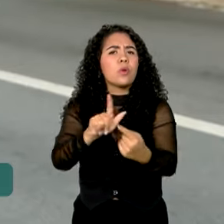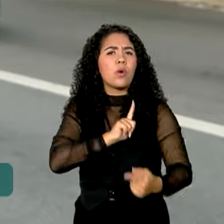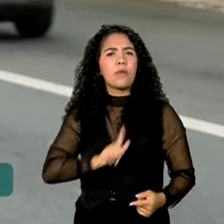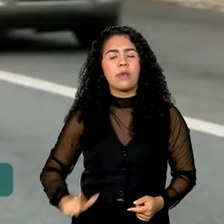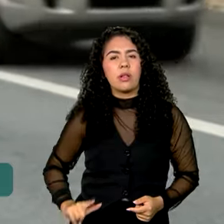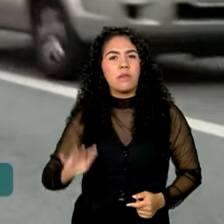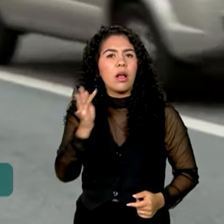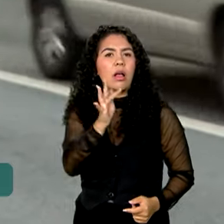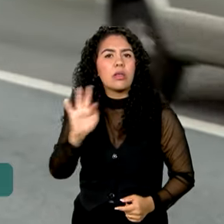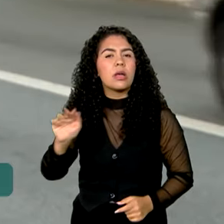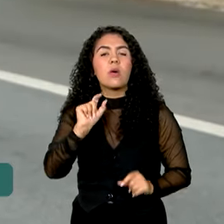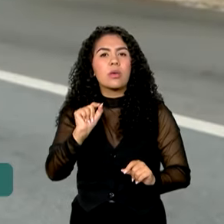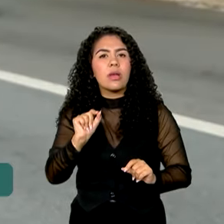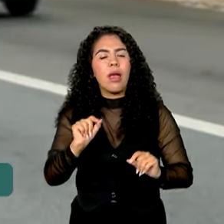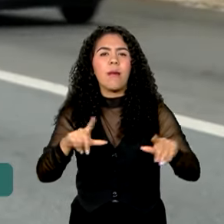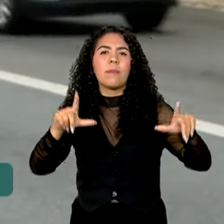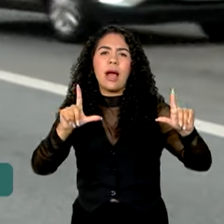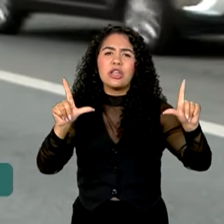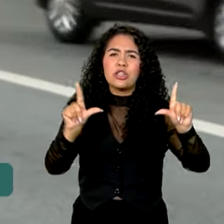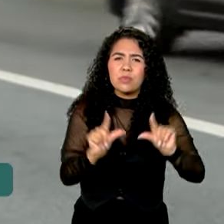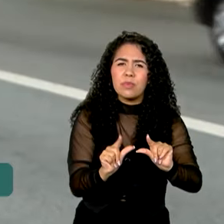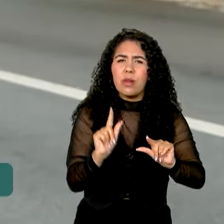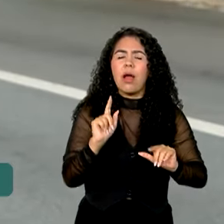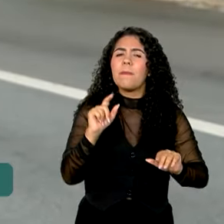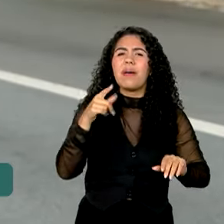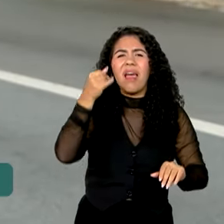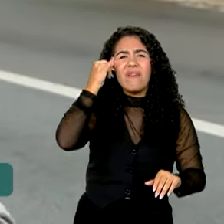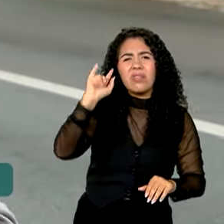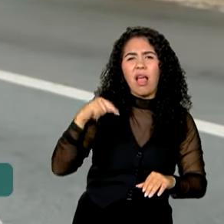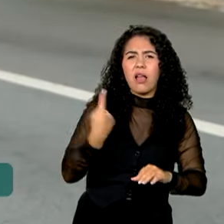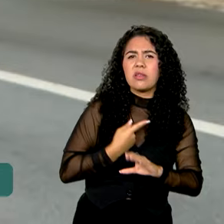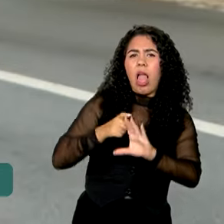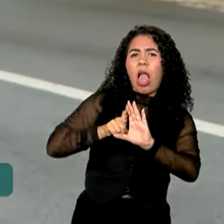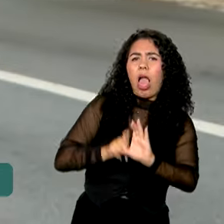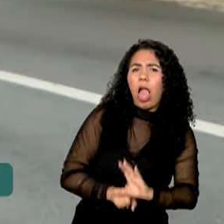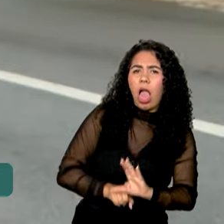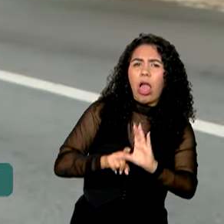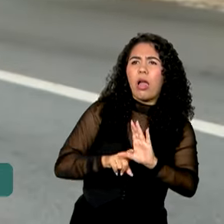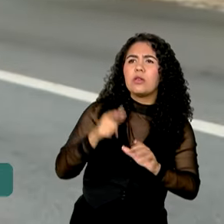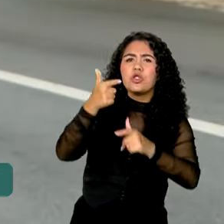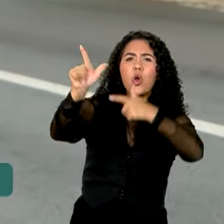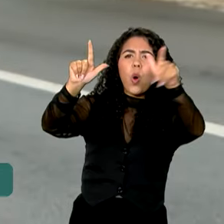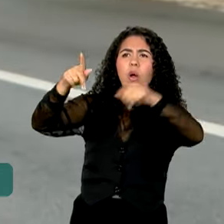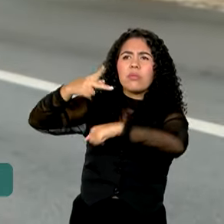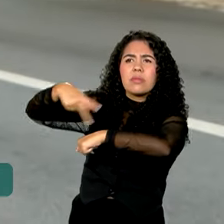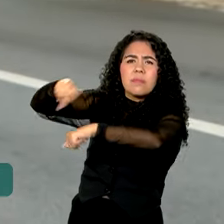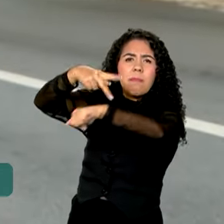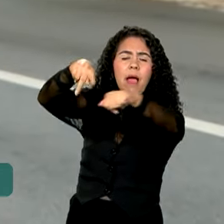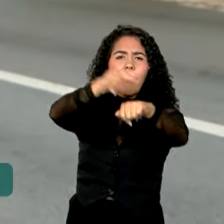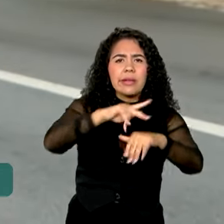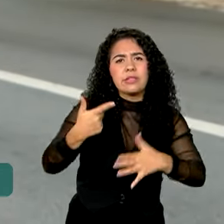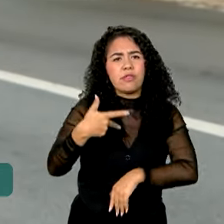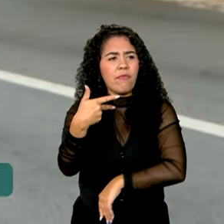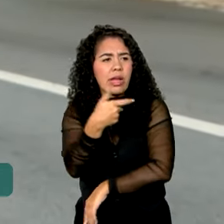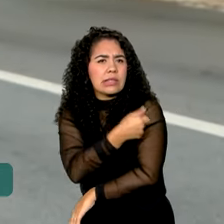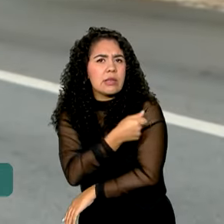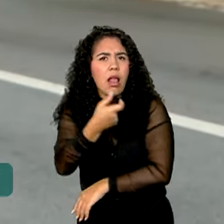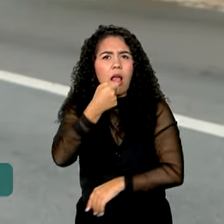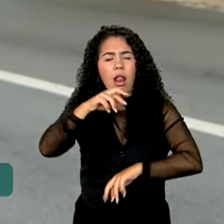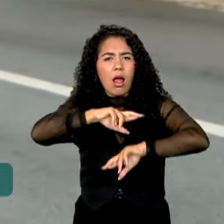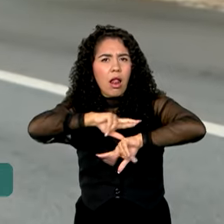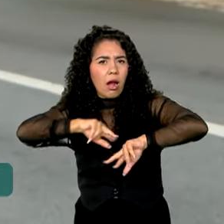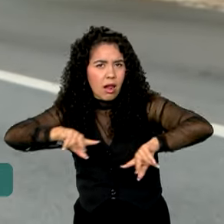é reduzir a dependência do país a vacinas, insumos e medicamentos de outros